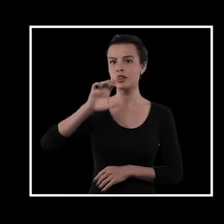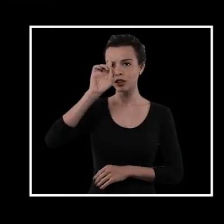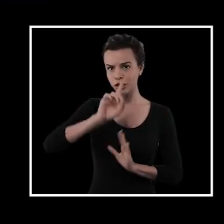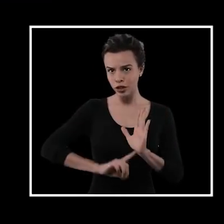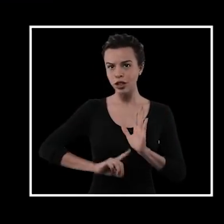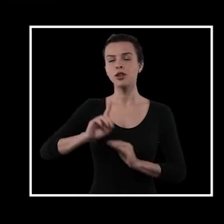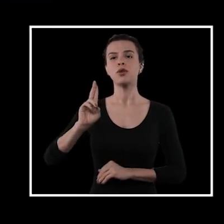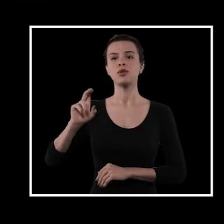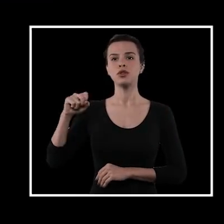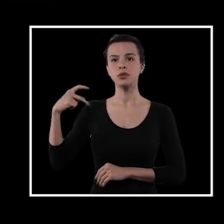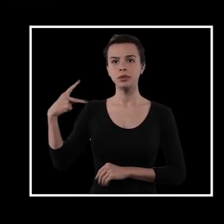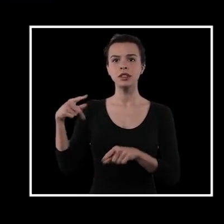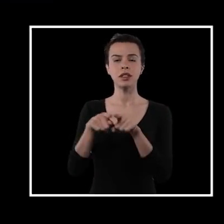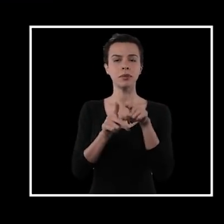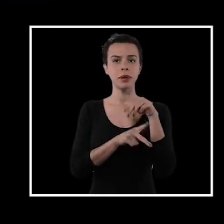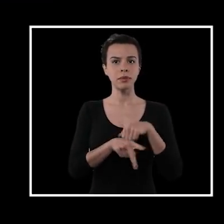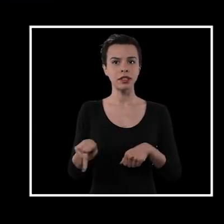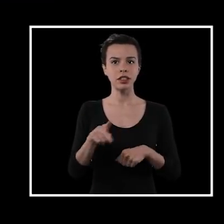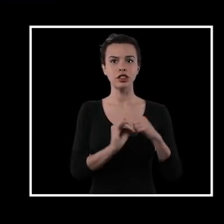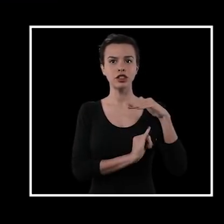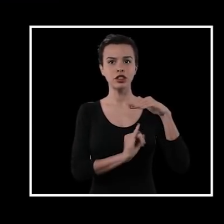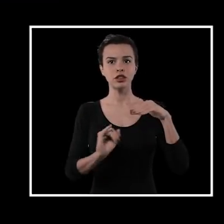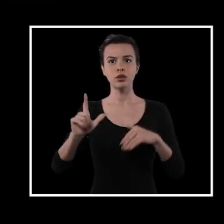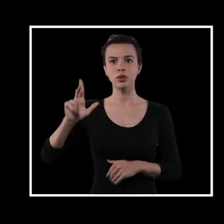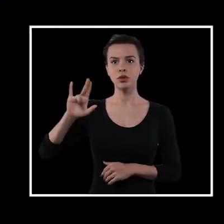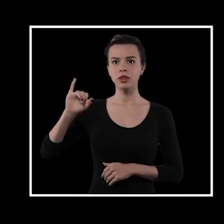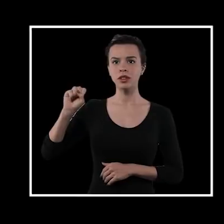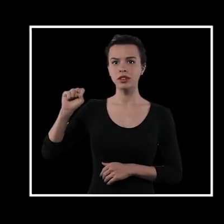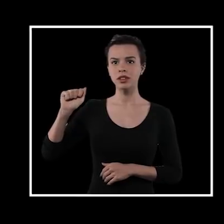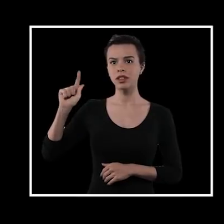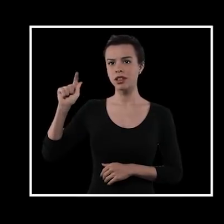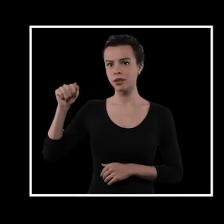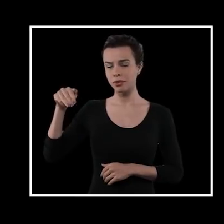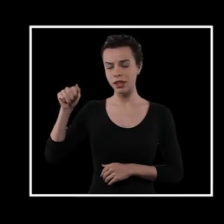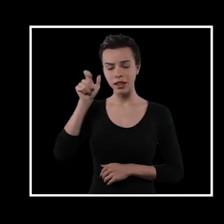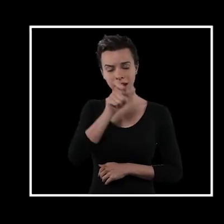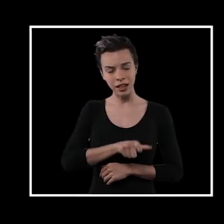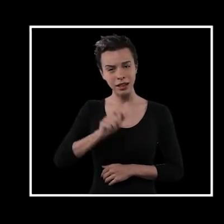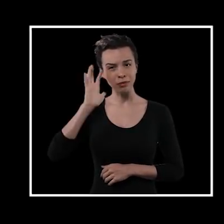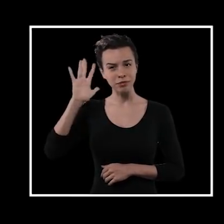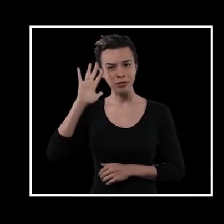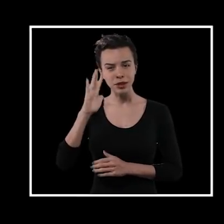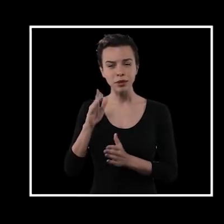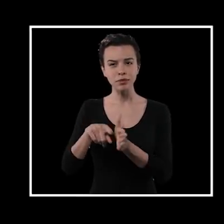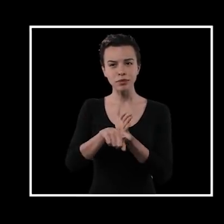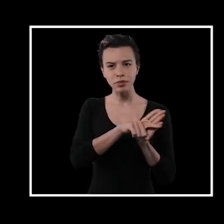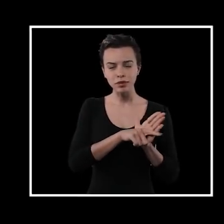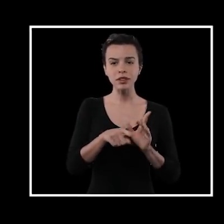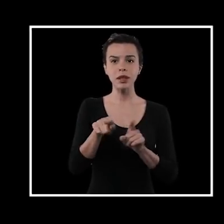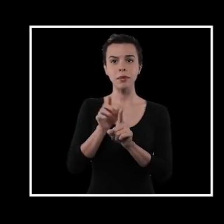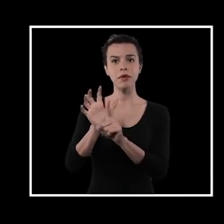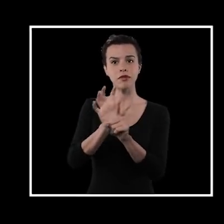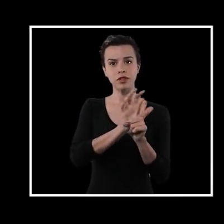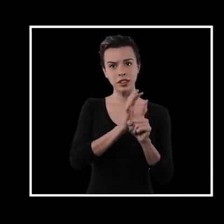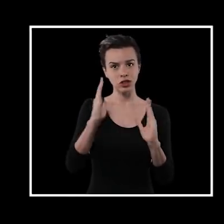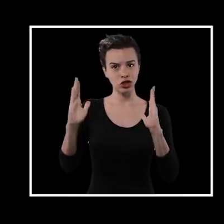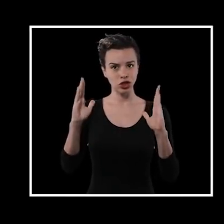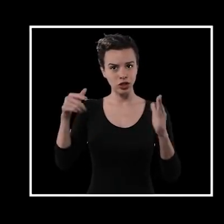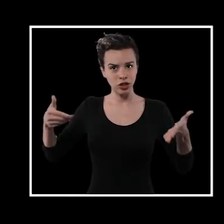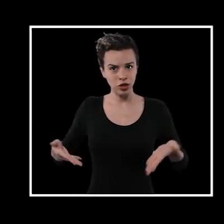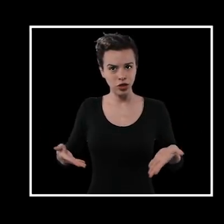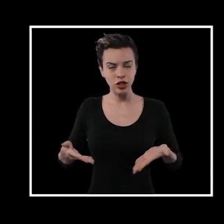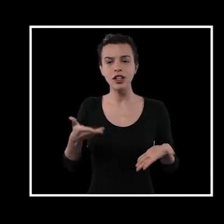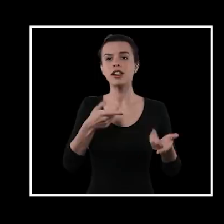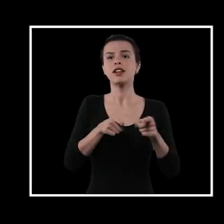e também presidente do Instituto Luiz Gama. A gente pode chamar o Silvio tranquilamente de um grande pensador dessa geração e de um influenciador que divide o seu